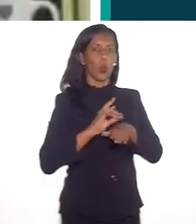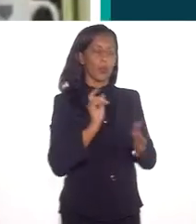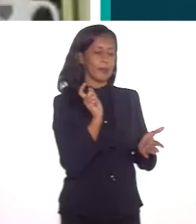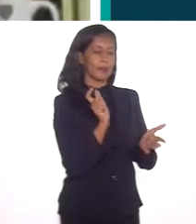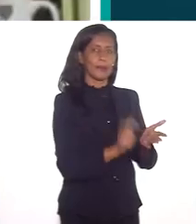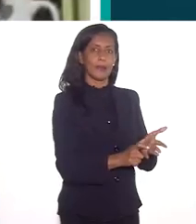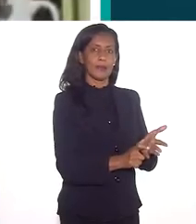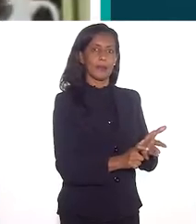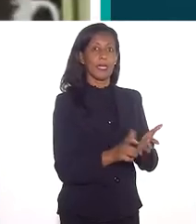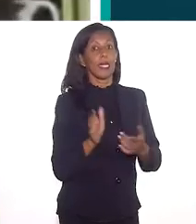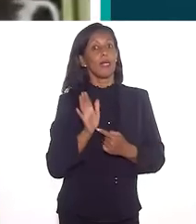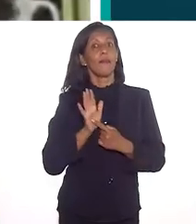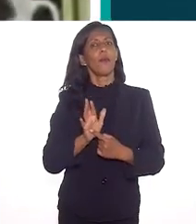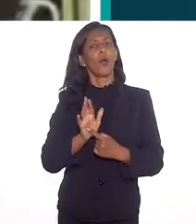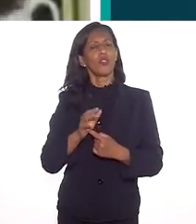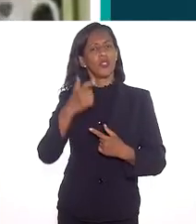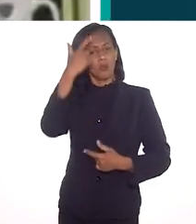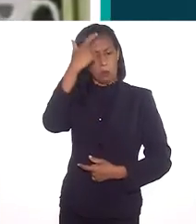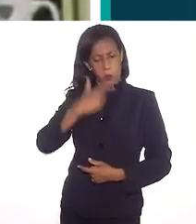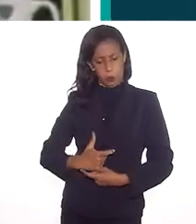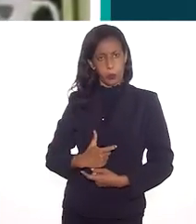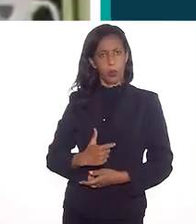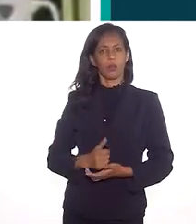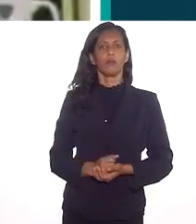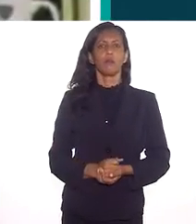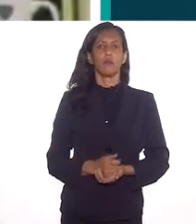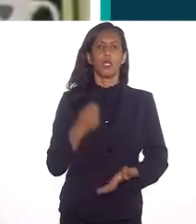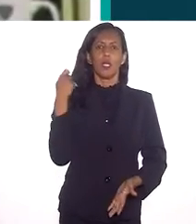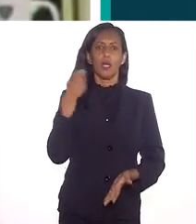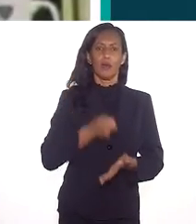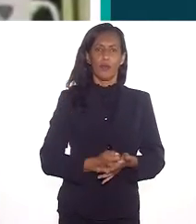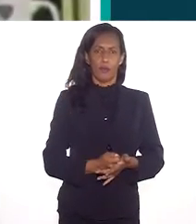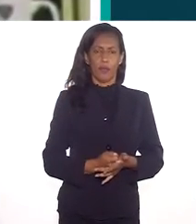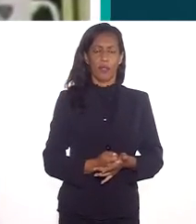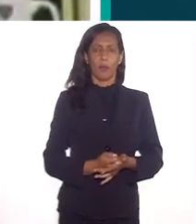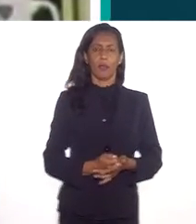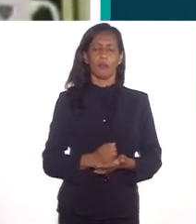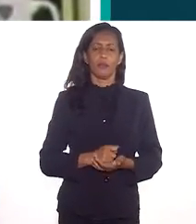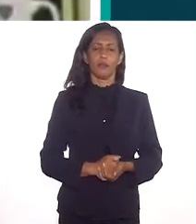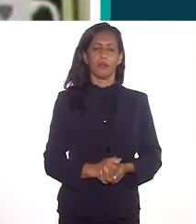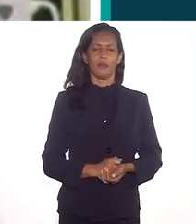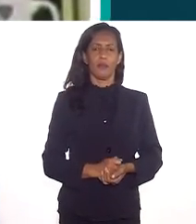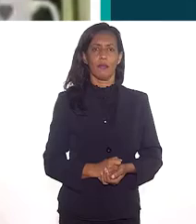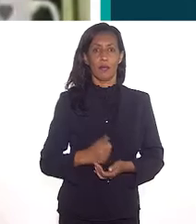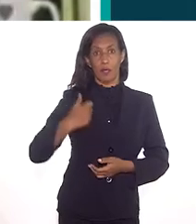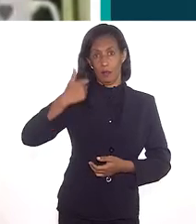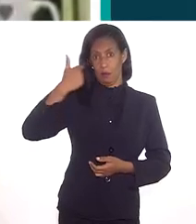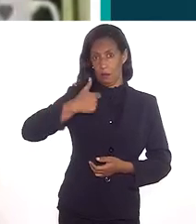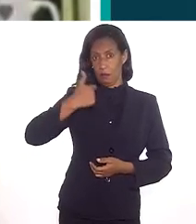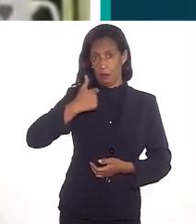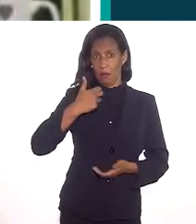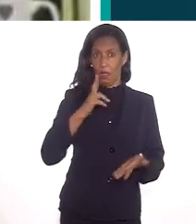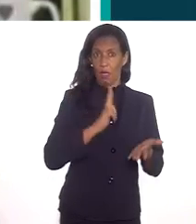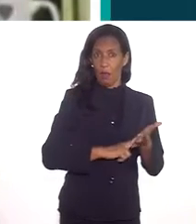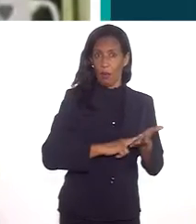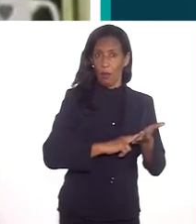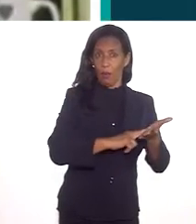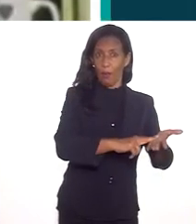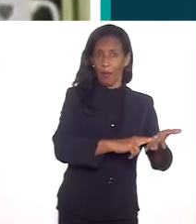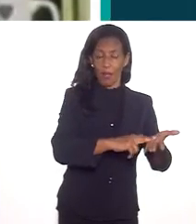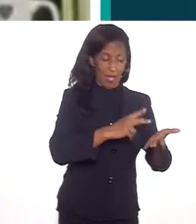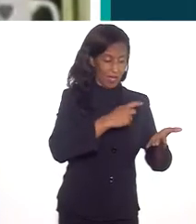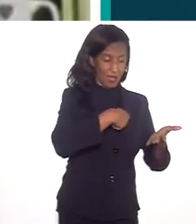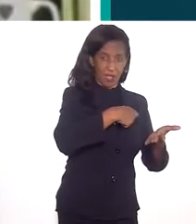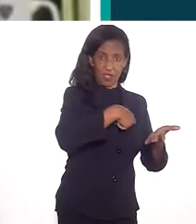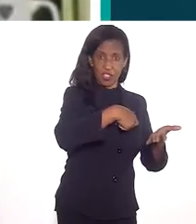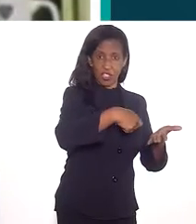extremamente significativo, porque ele se identifica como preto e ele reafirma isso com a sua escrita. Primeiro ponto, é uma carta que